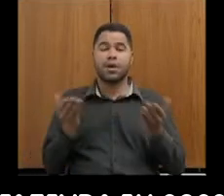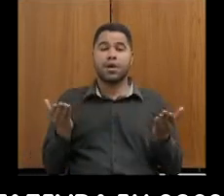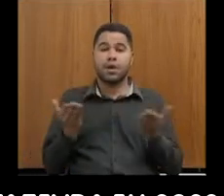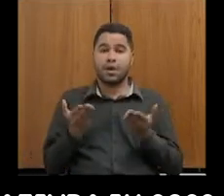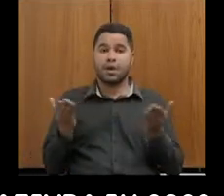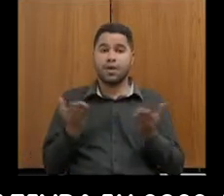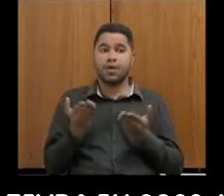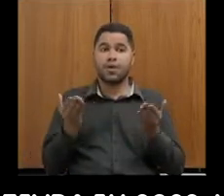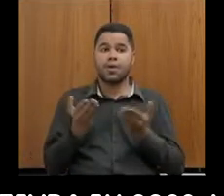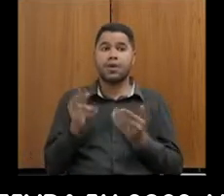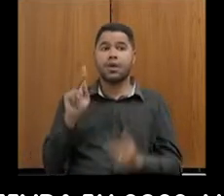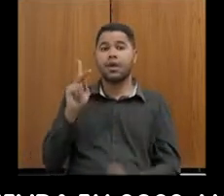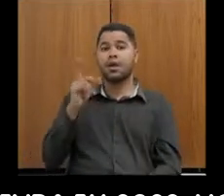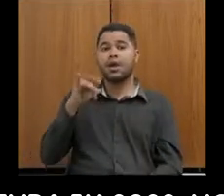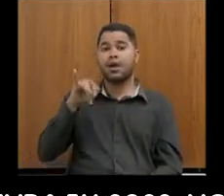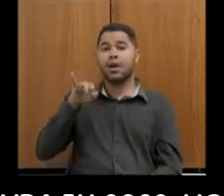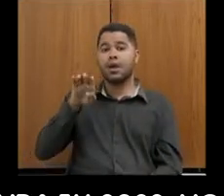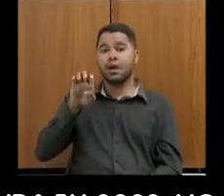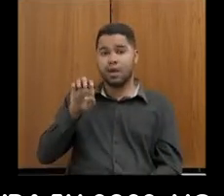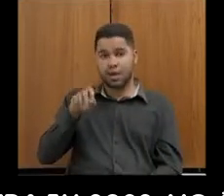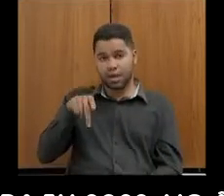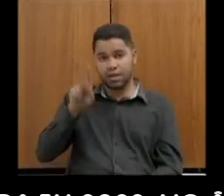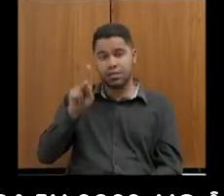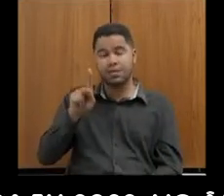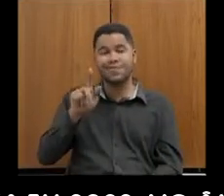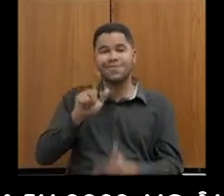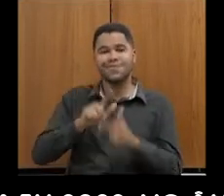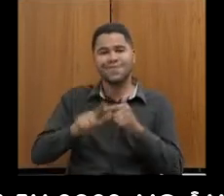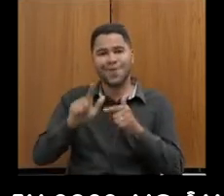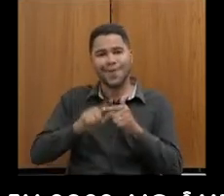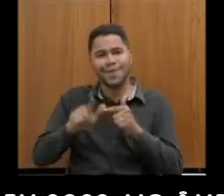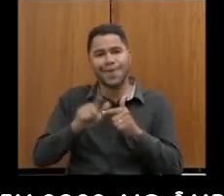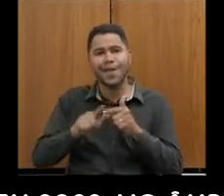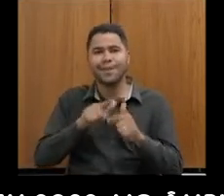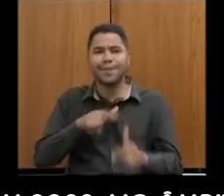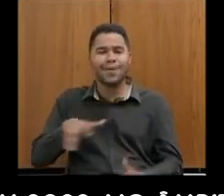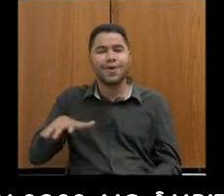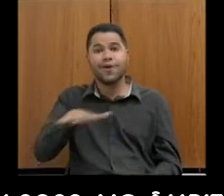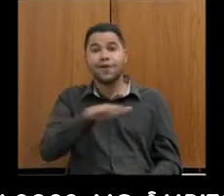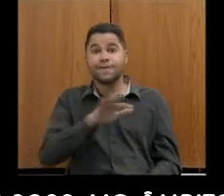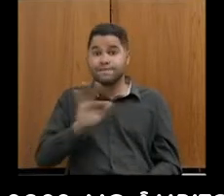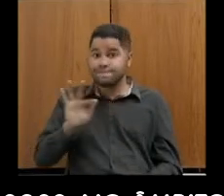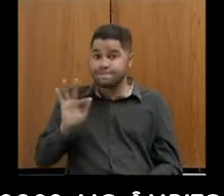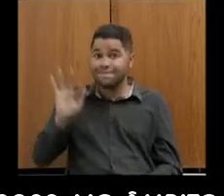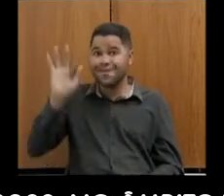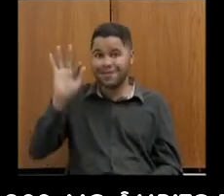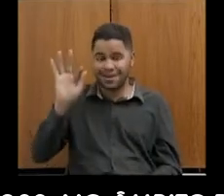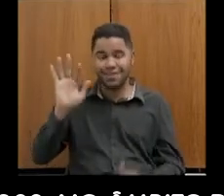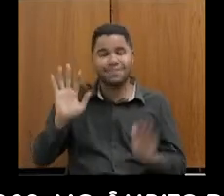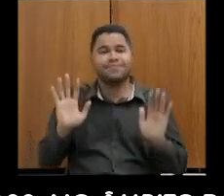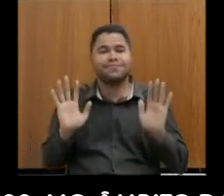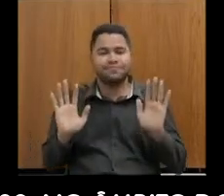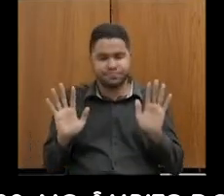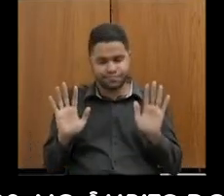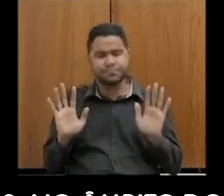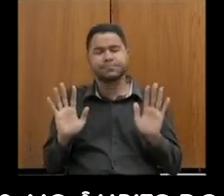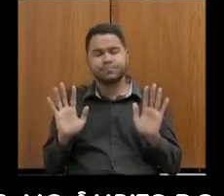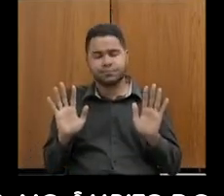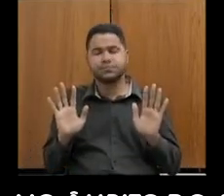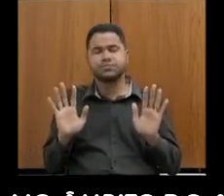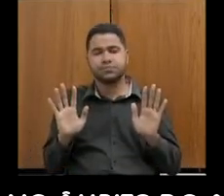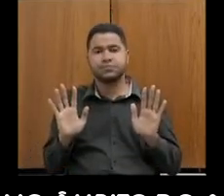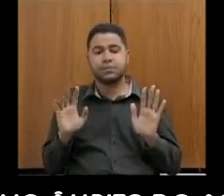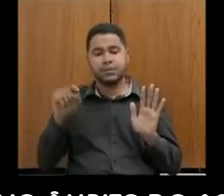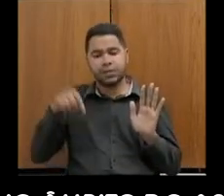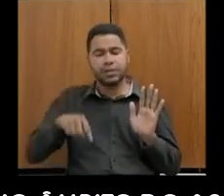a Heineken chega, chega para ficar, tivemos um problema ambiental federal, mas mesmo assim eles